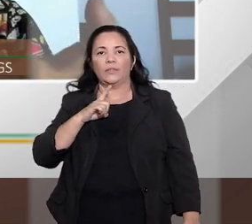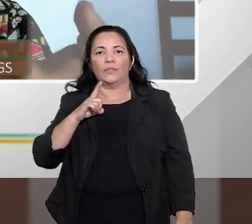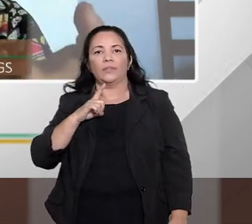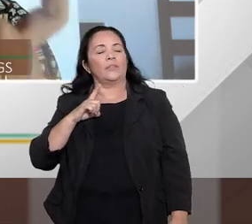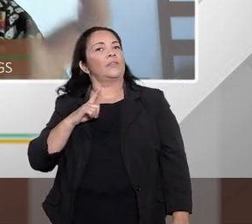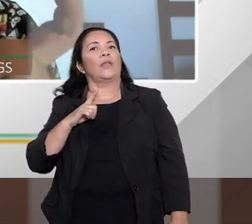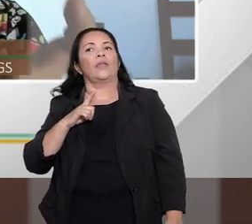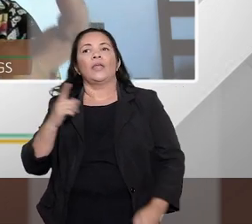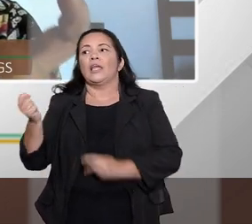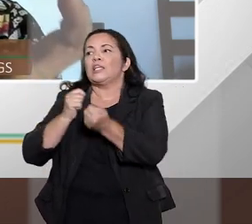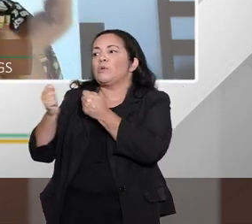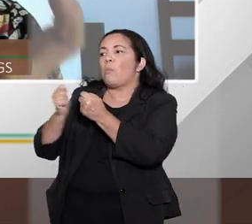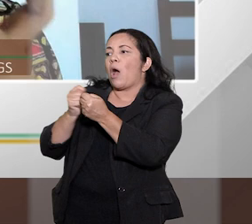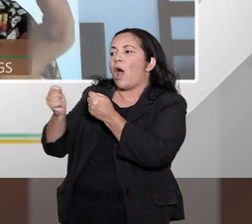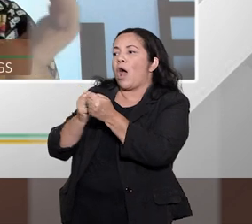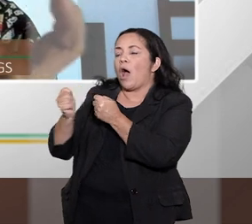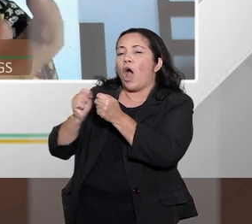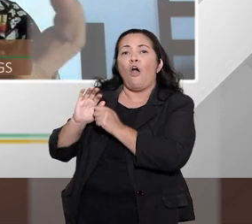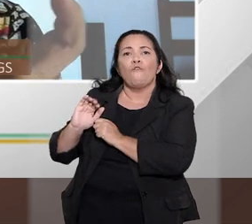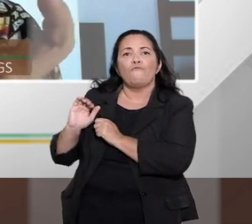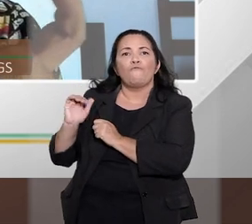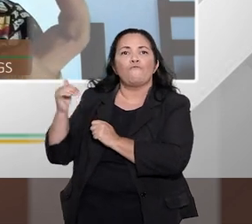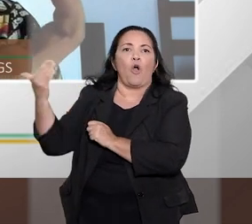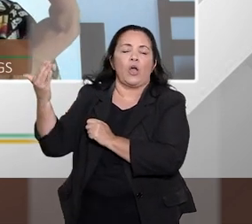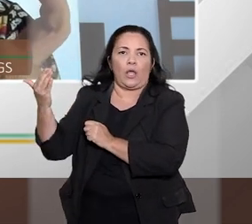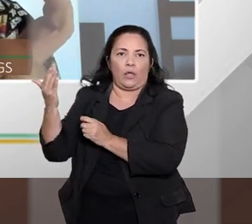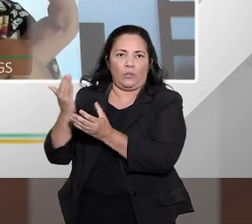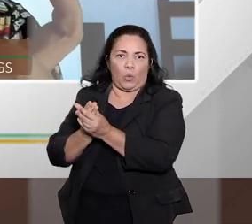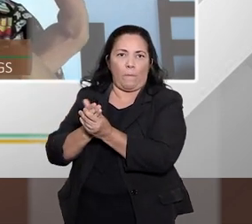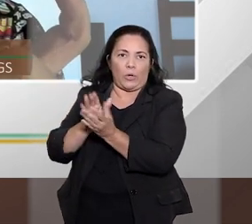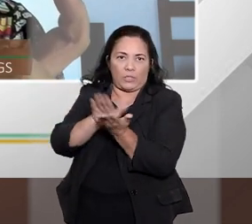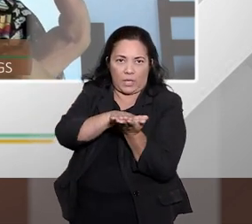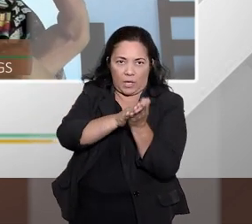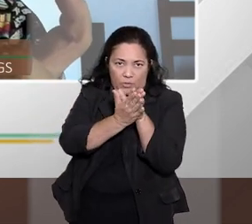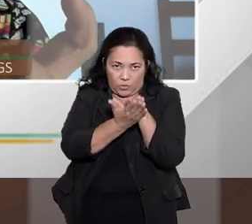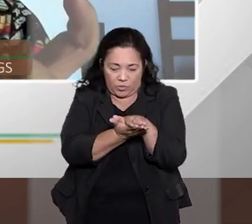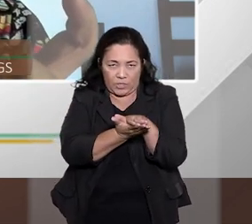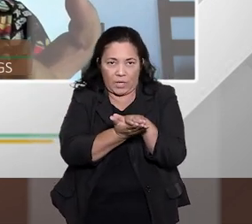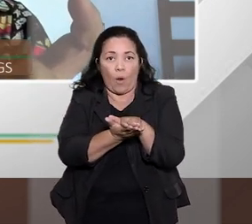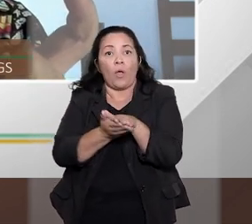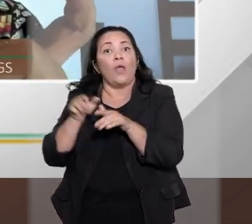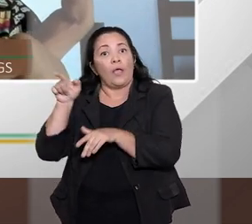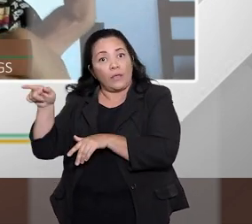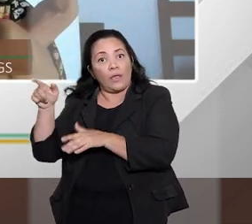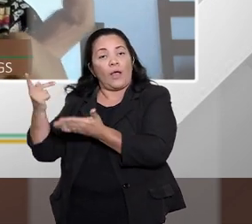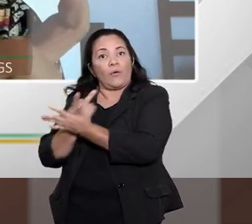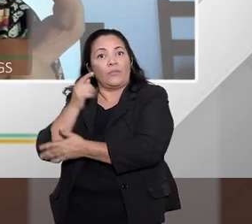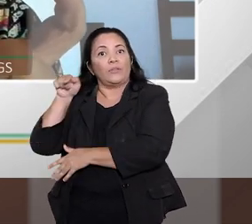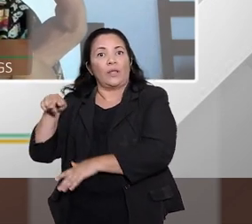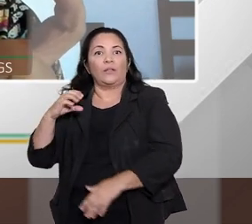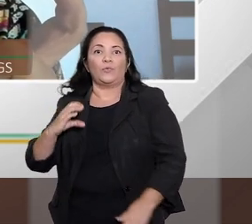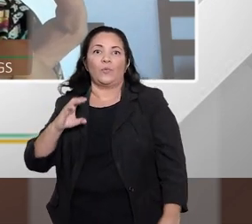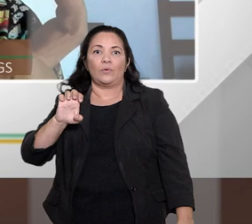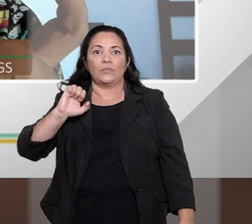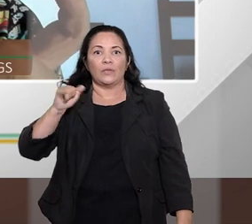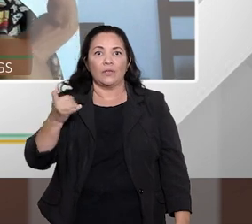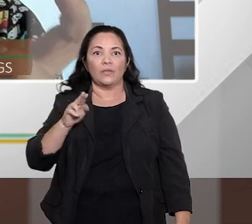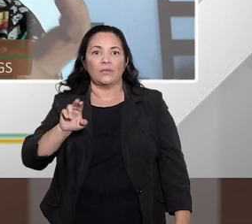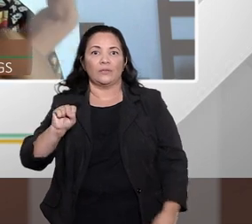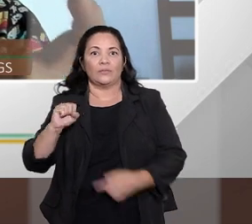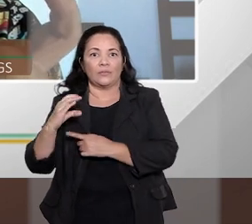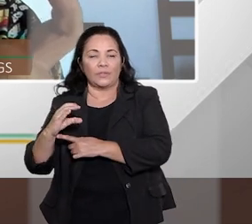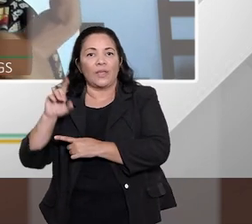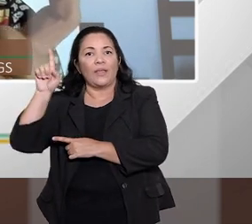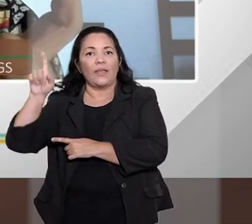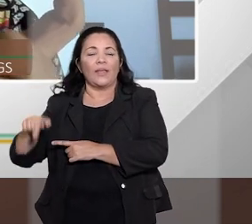extrajudicial que está no Sejus que está sendo atualmente mais analisada ela se